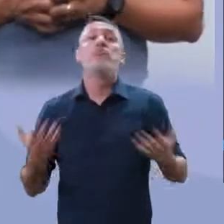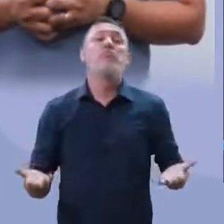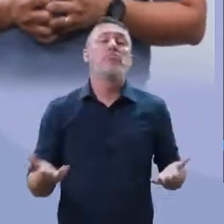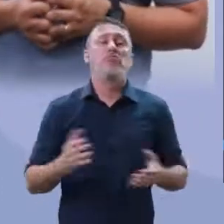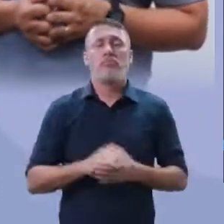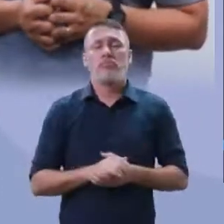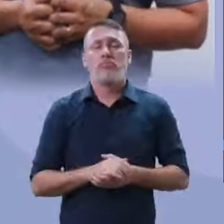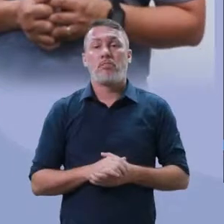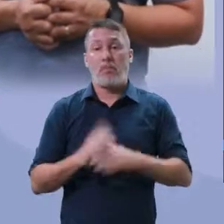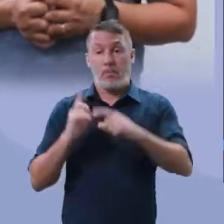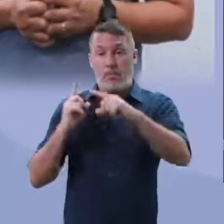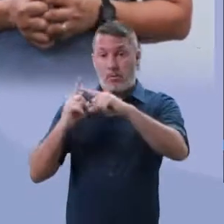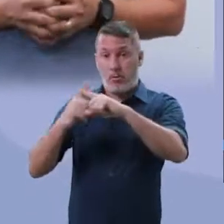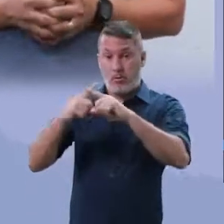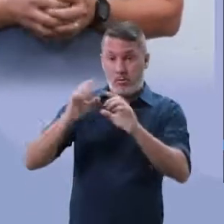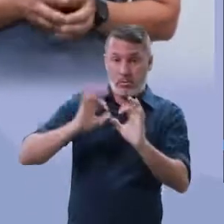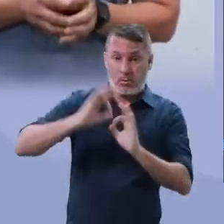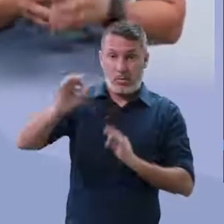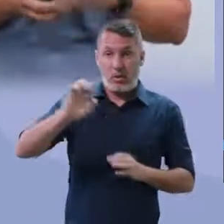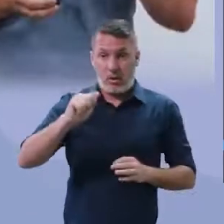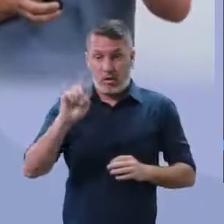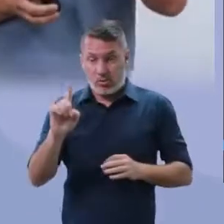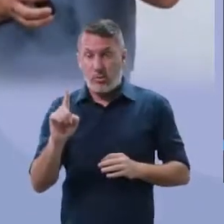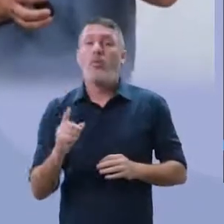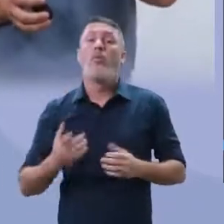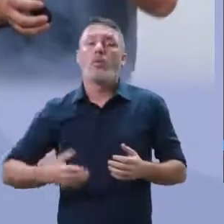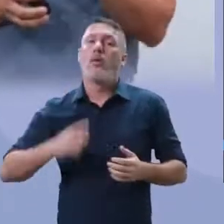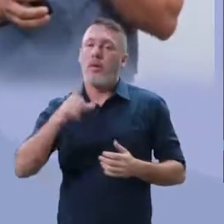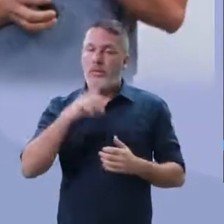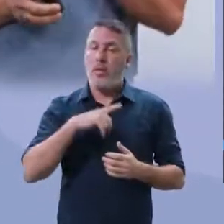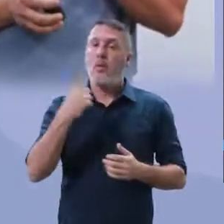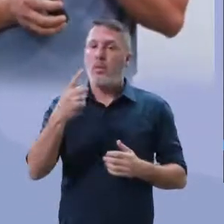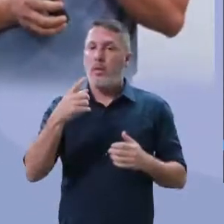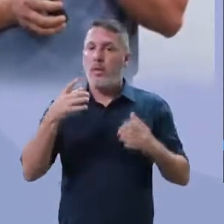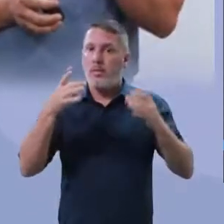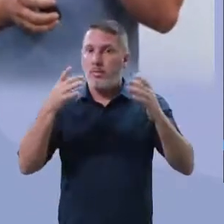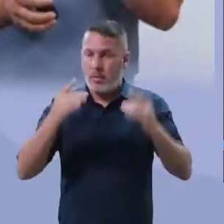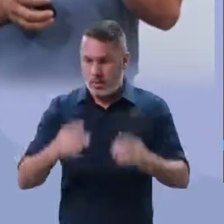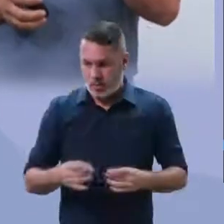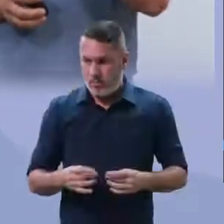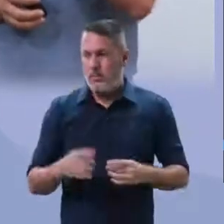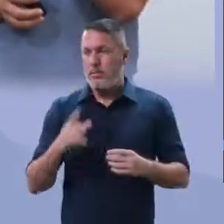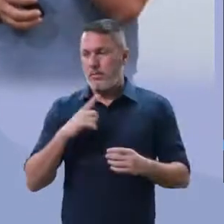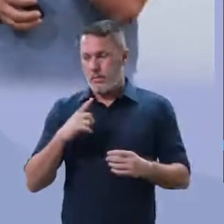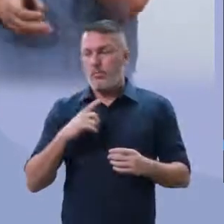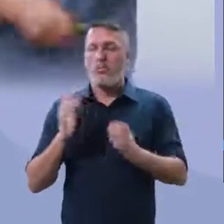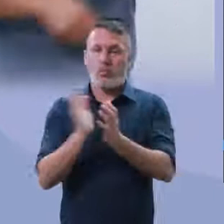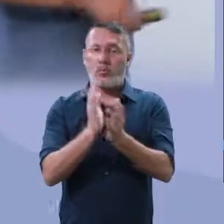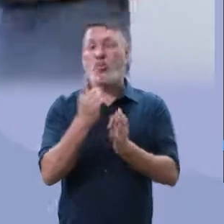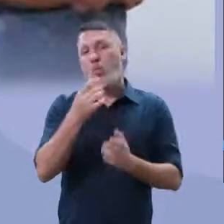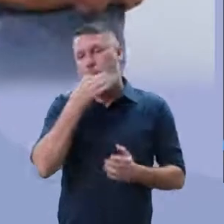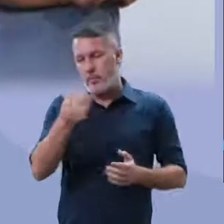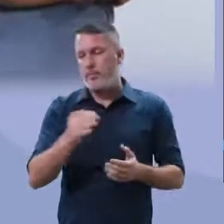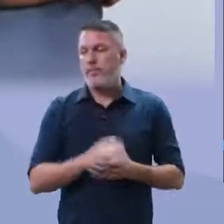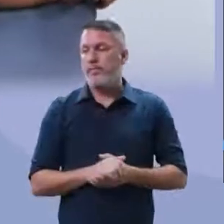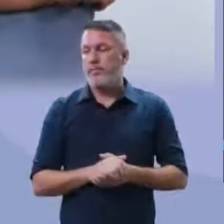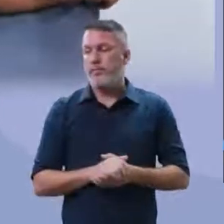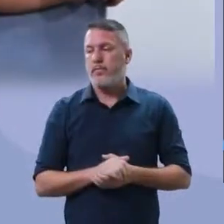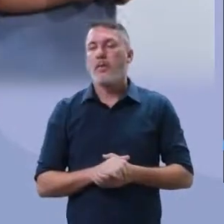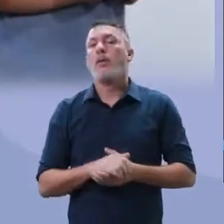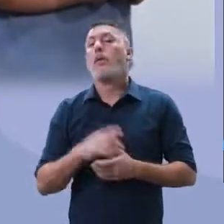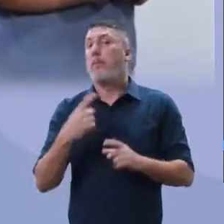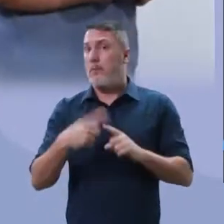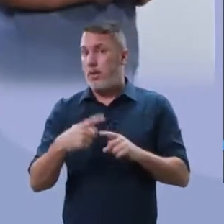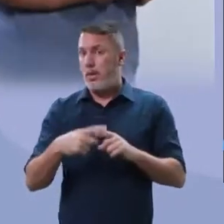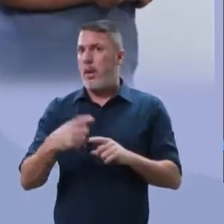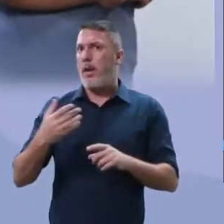dos positivos, da educação à distância e tal, nós precisamos colocar um detalhe isso aqui, antes de começar a nossa discussão, continuar a nossa discussão.